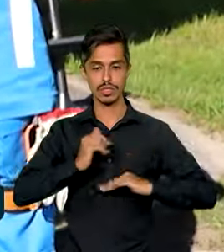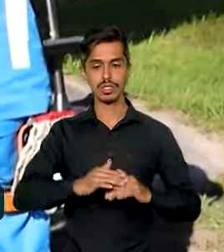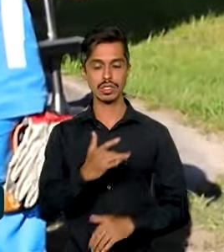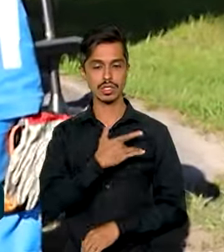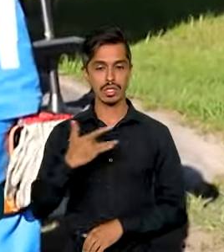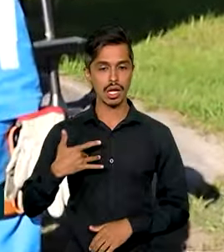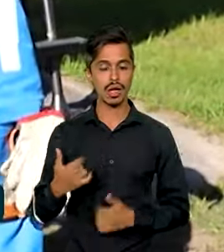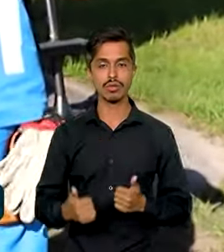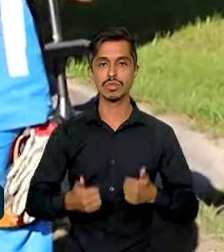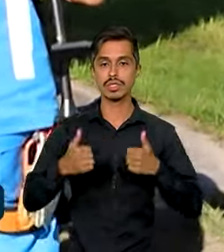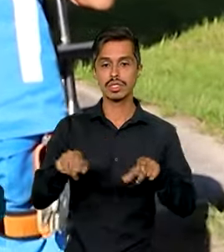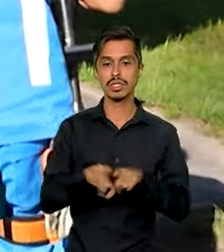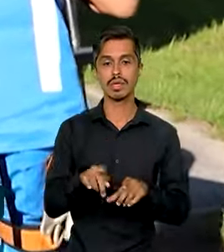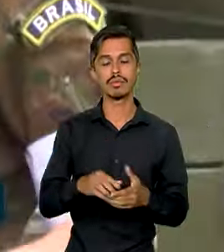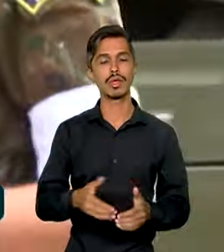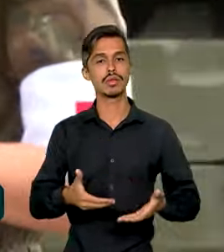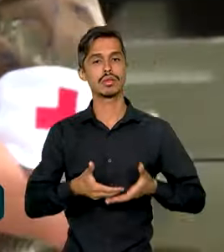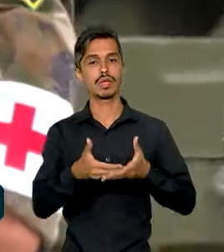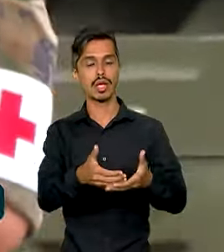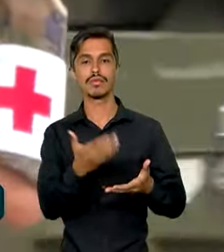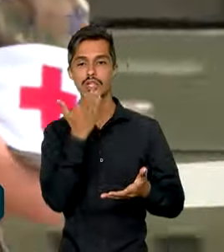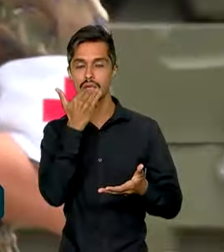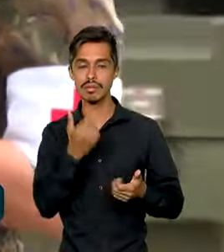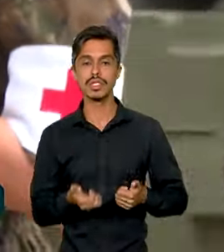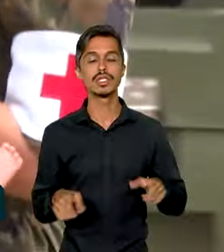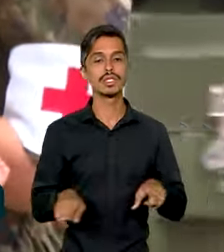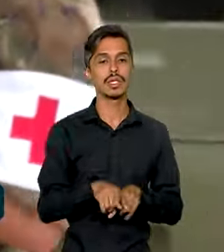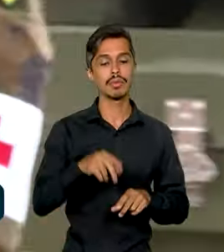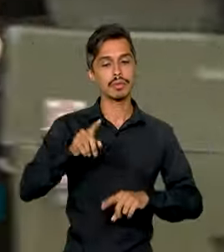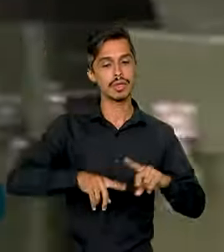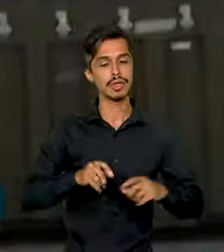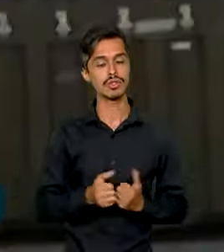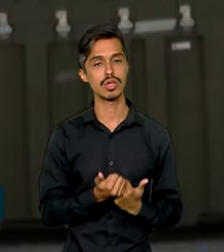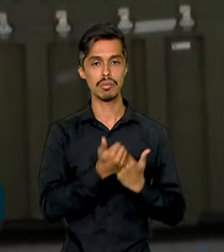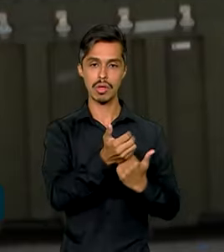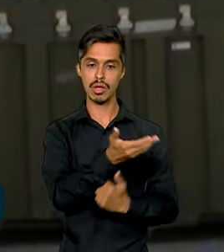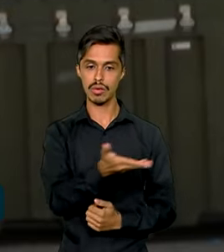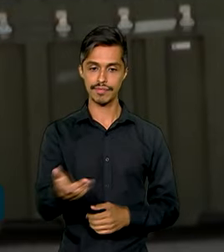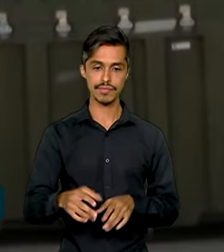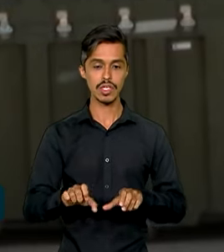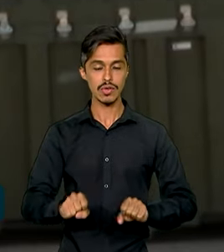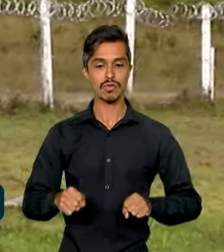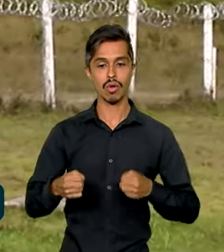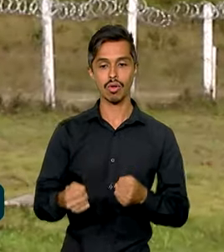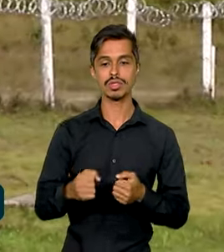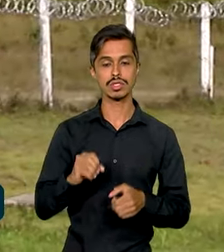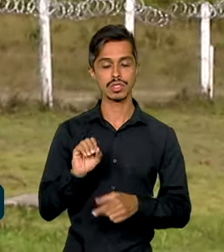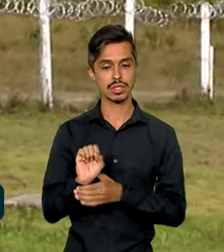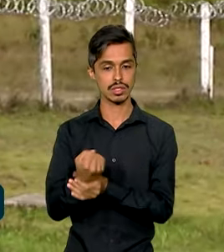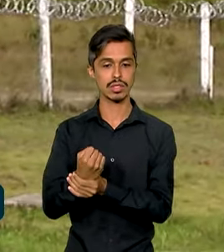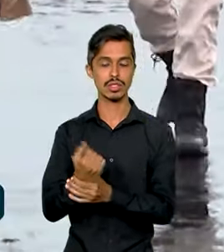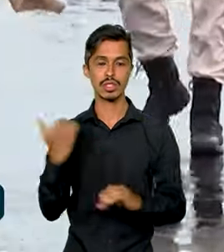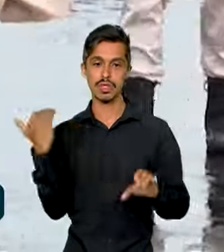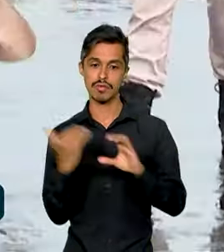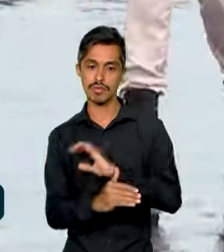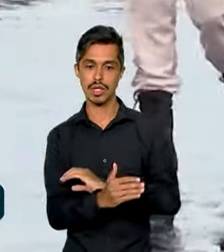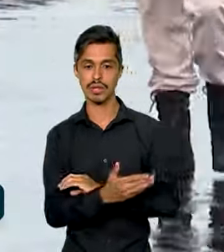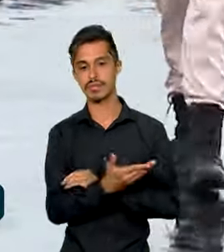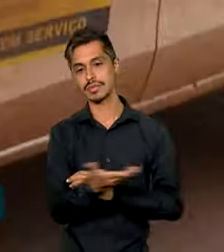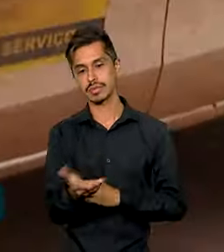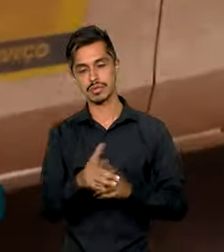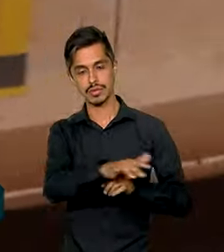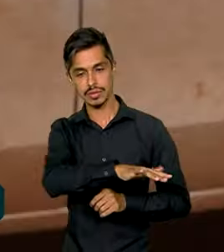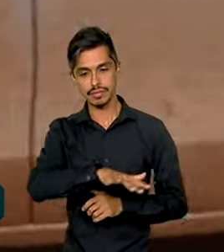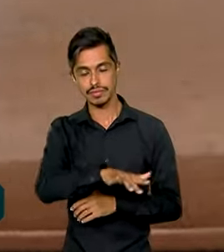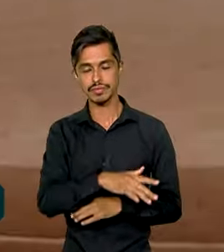básicas e materiais para auxiliar os Anomami. Além disso, forças de segurança foram enviadas para a